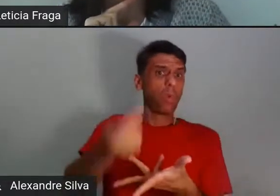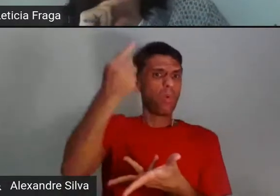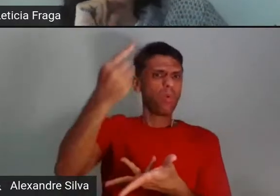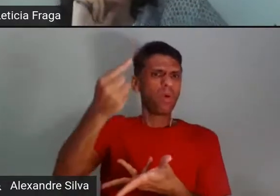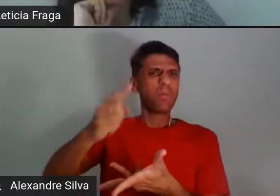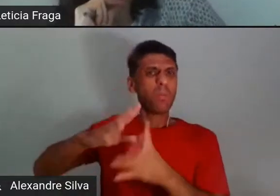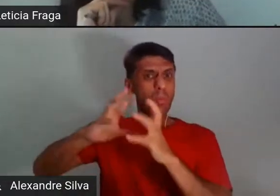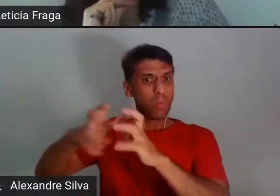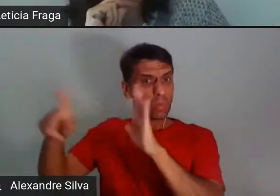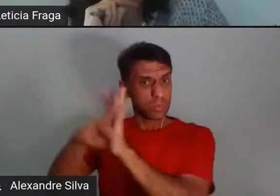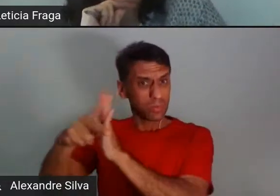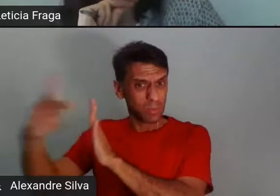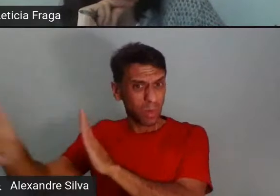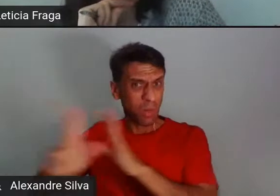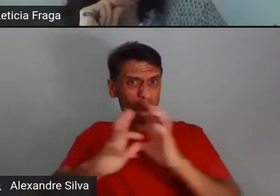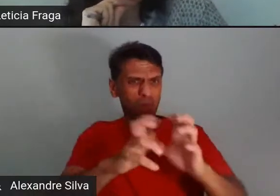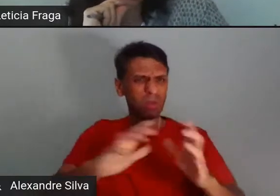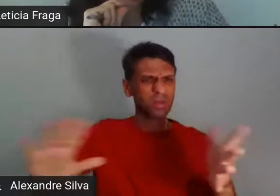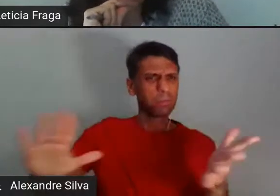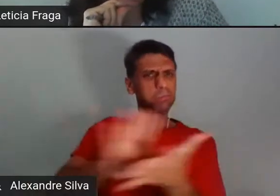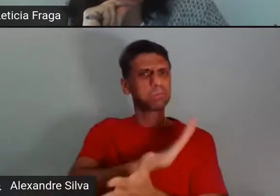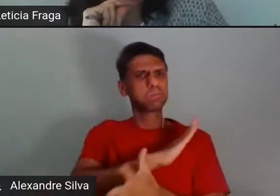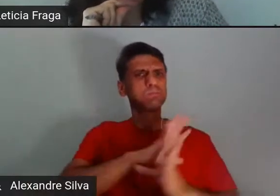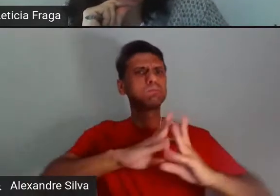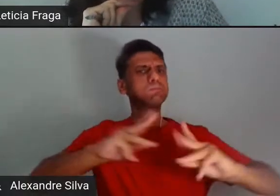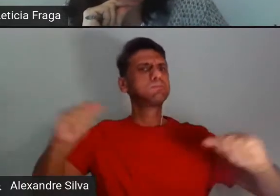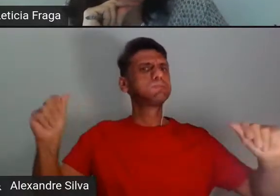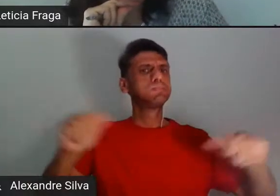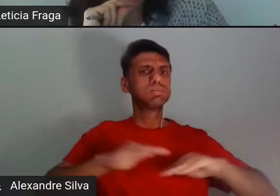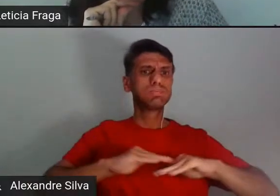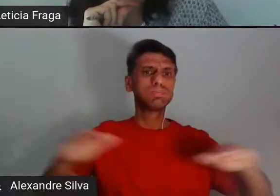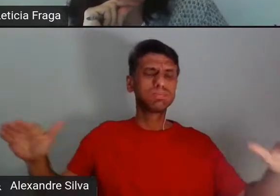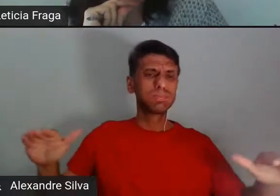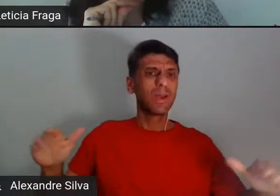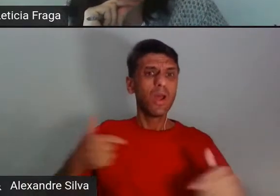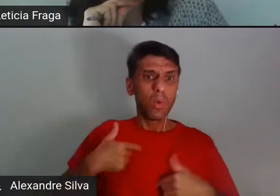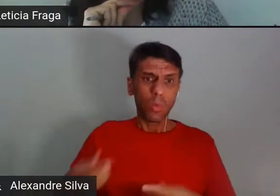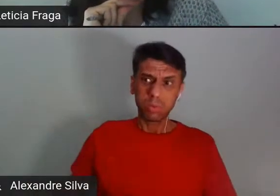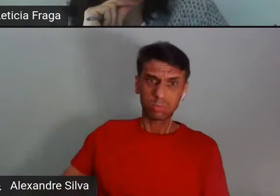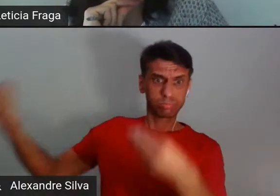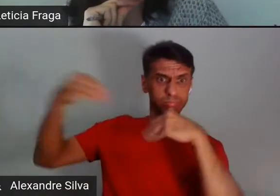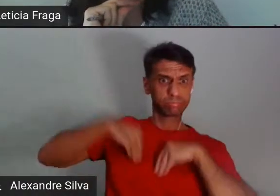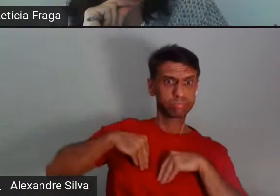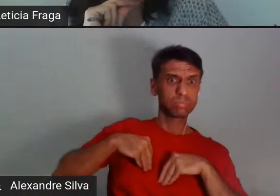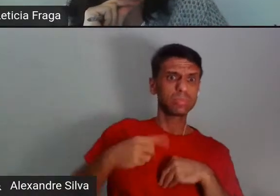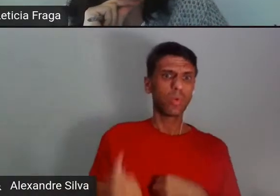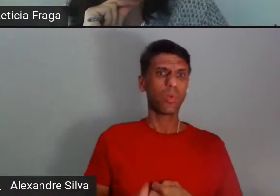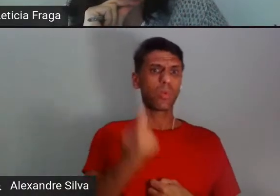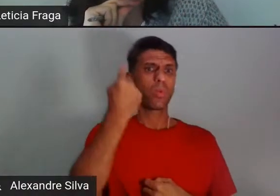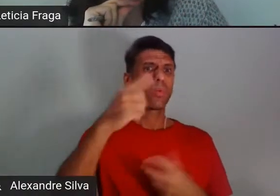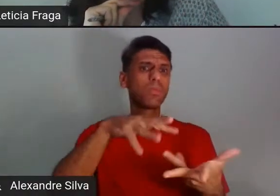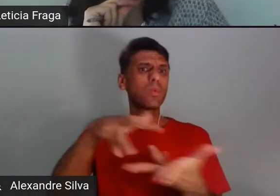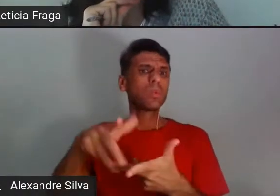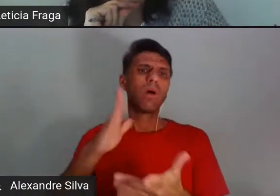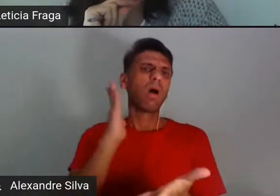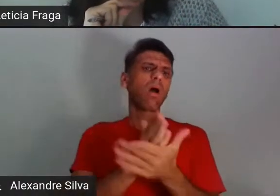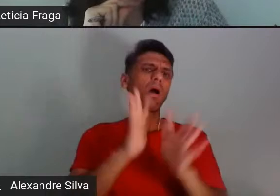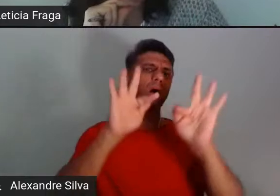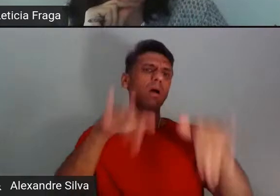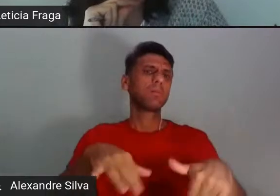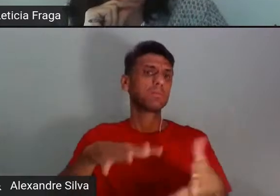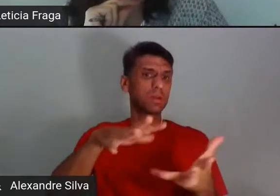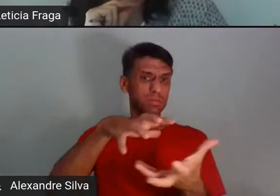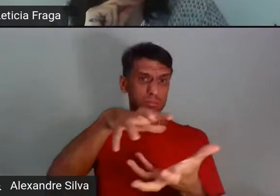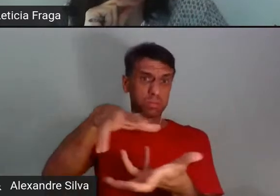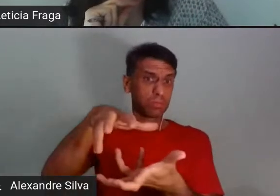meu mundo e transforma o mundo dos outros num mundo só e acaba acabando com o planeta, né? É isso que a gente